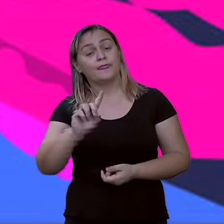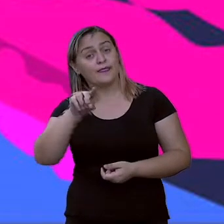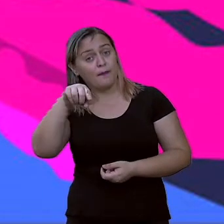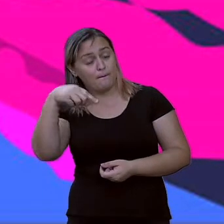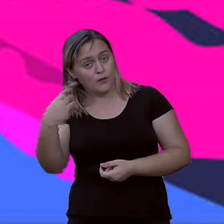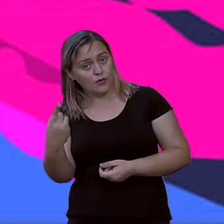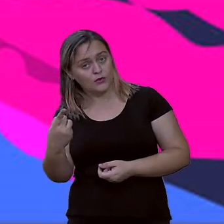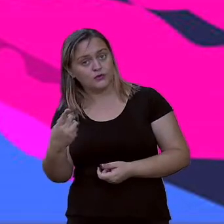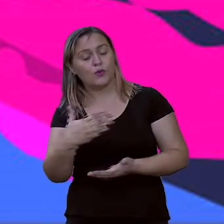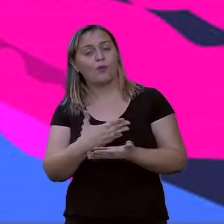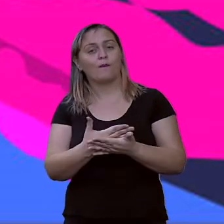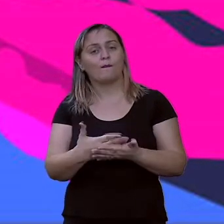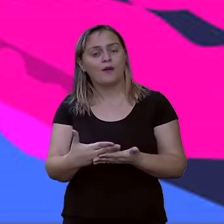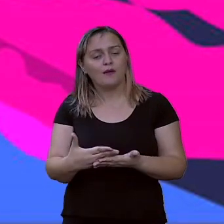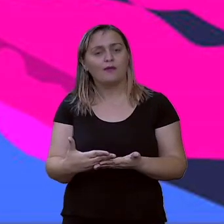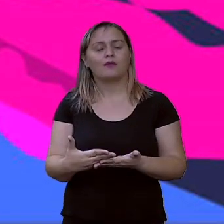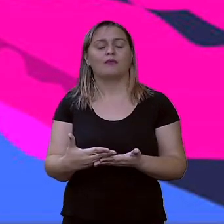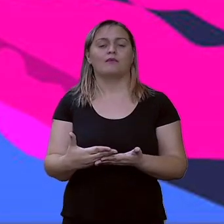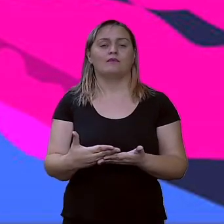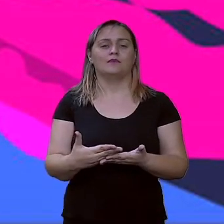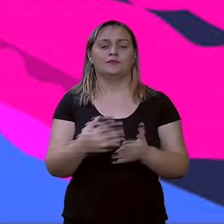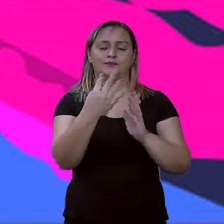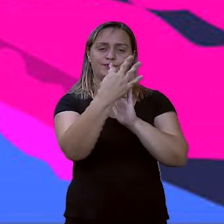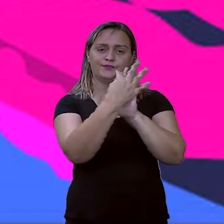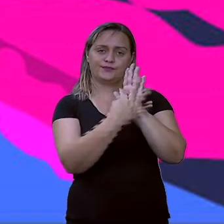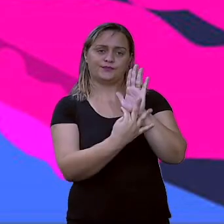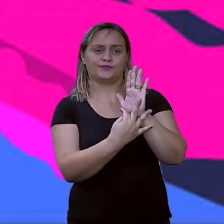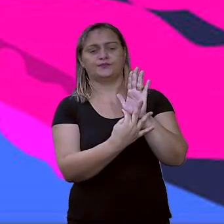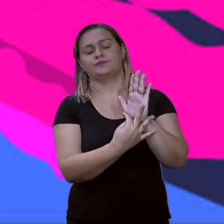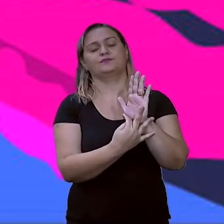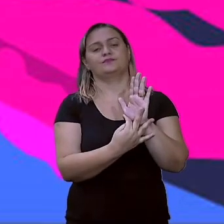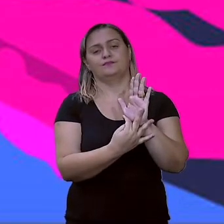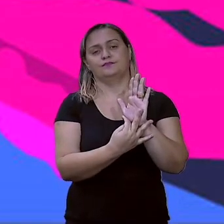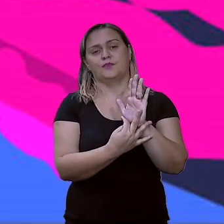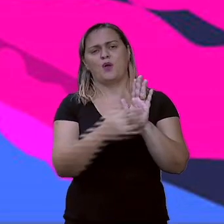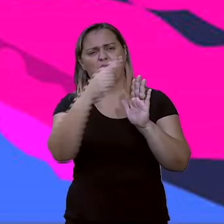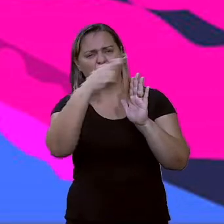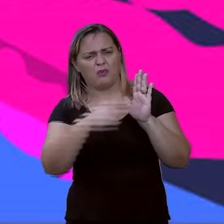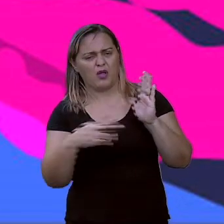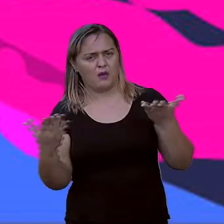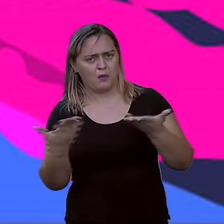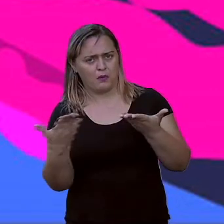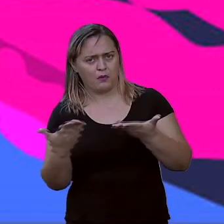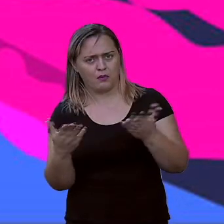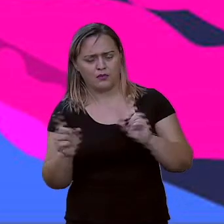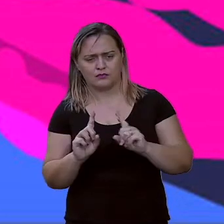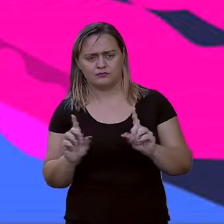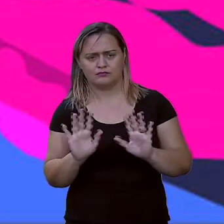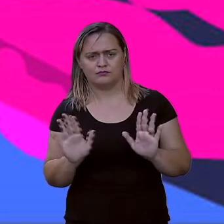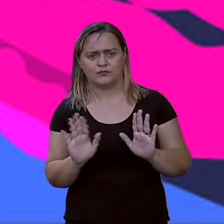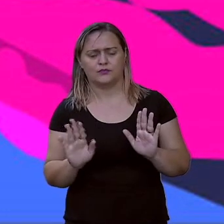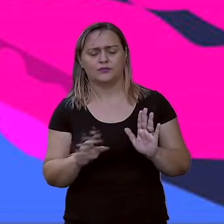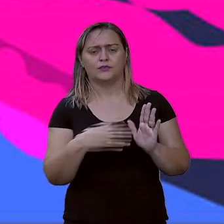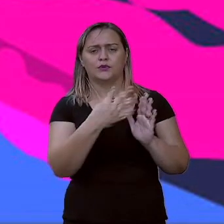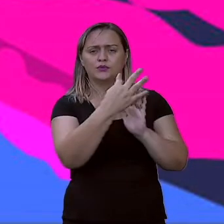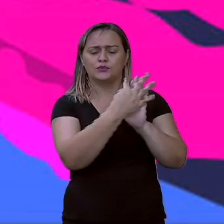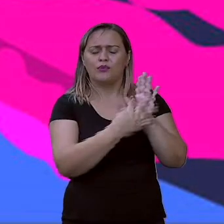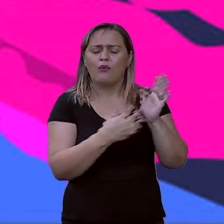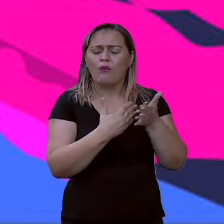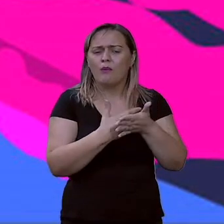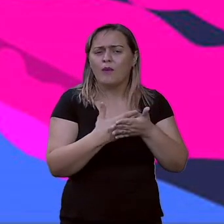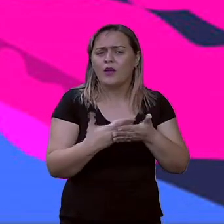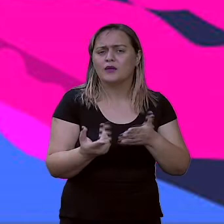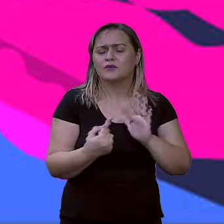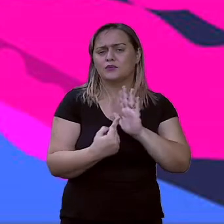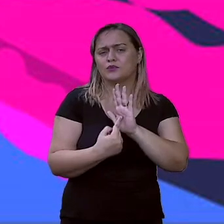E nessa introdução, eu não vou ler, tá? O autor, ele apresentou alguns dados,